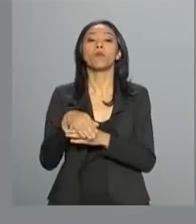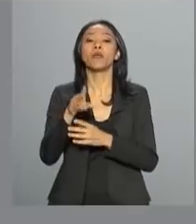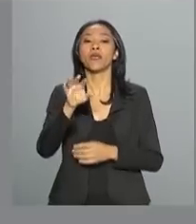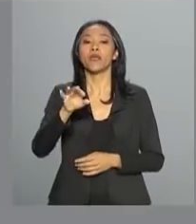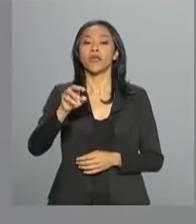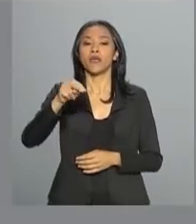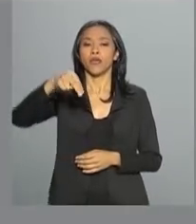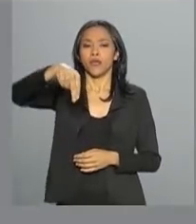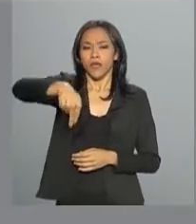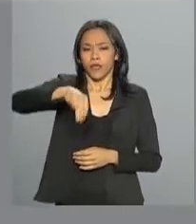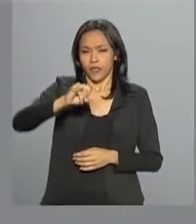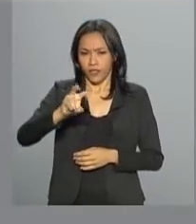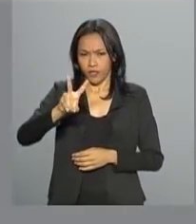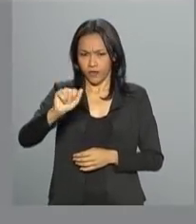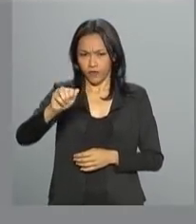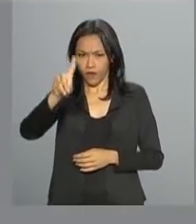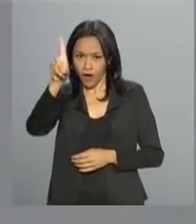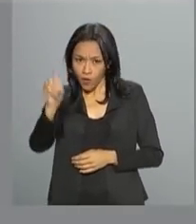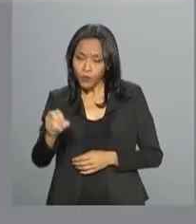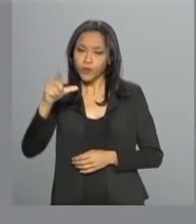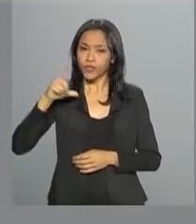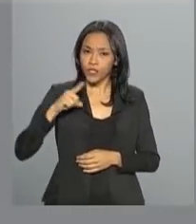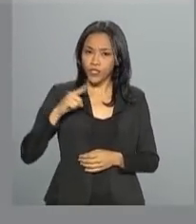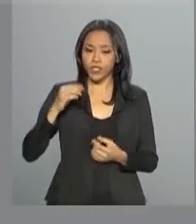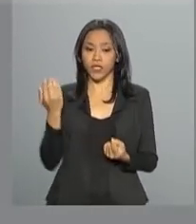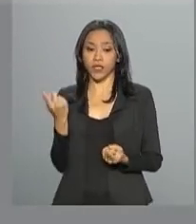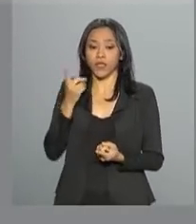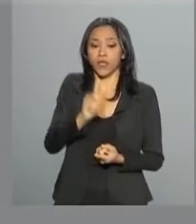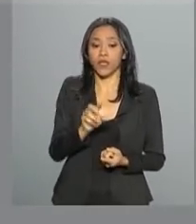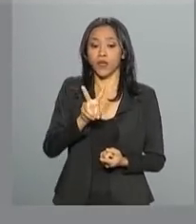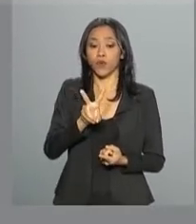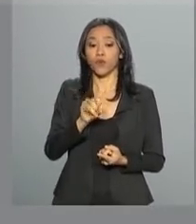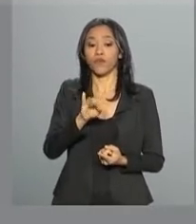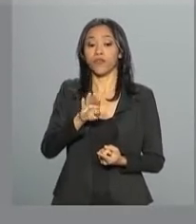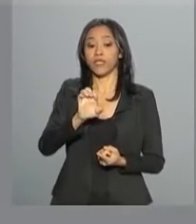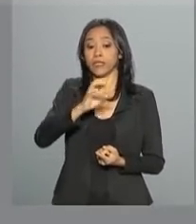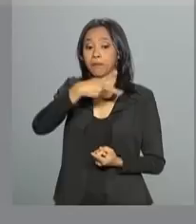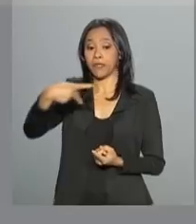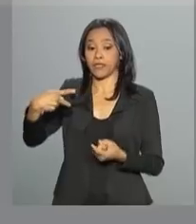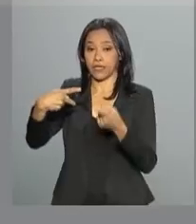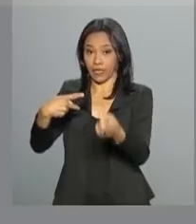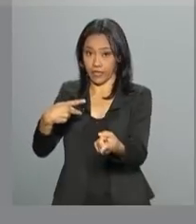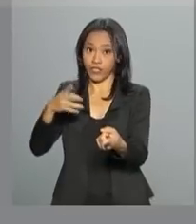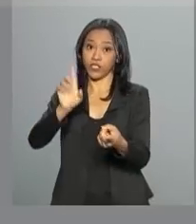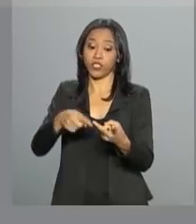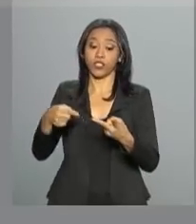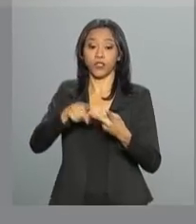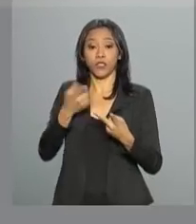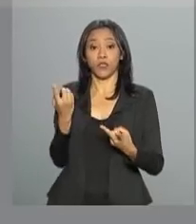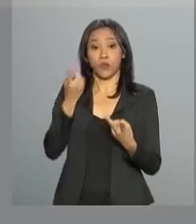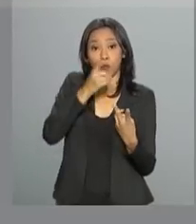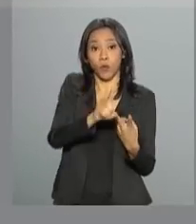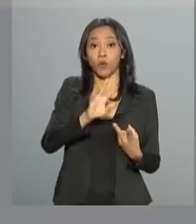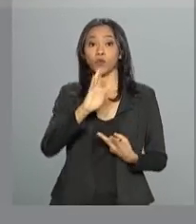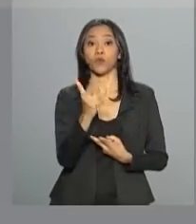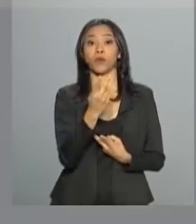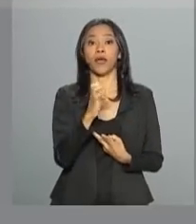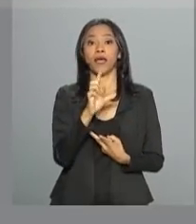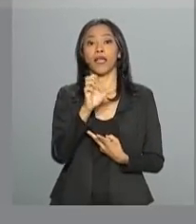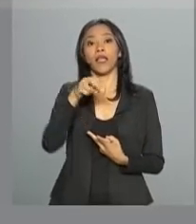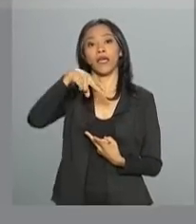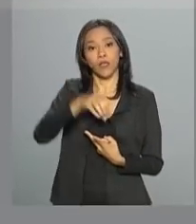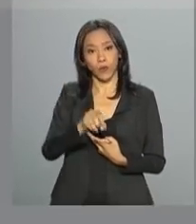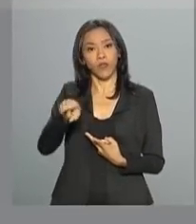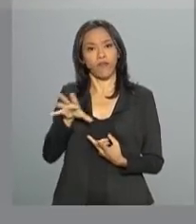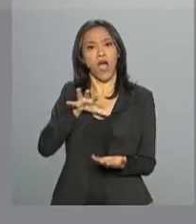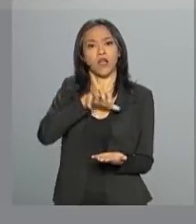Nivaldo Luiz Rossato. Estavam com eles o vice-presidente, general Hamilton Mourão, o general Augusto Heleno, que confirmou que vai